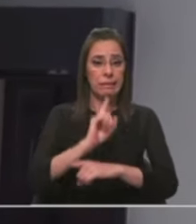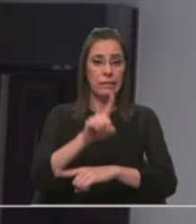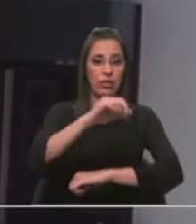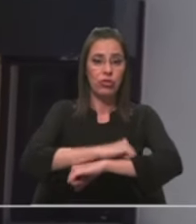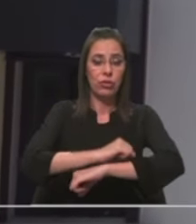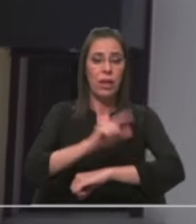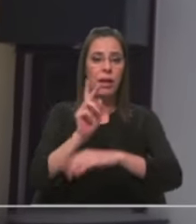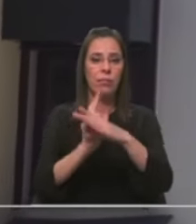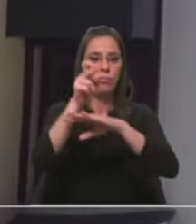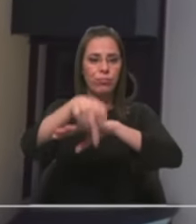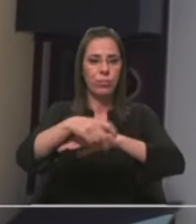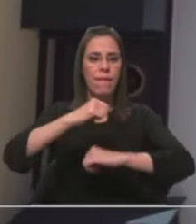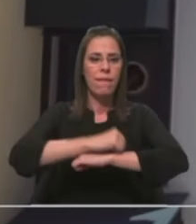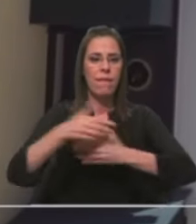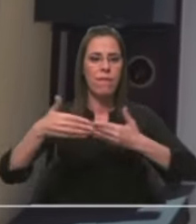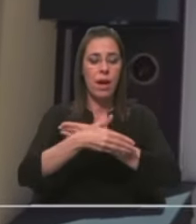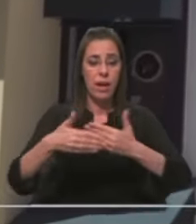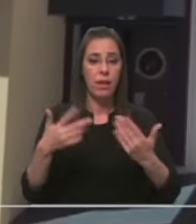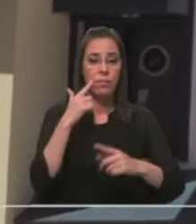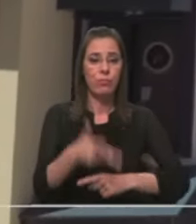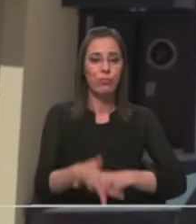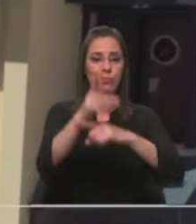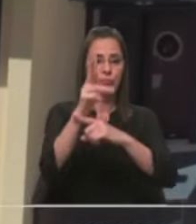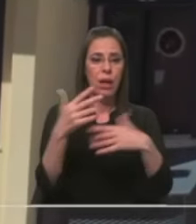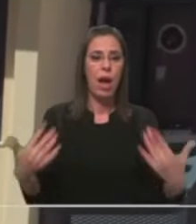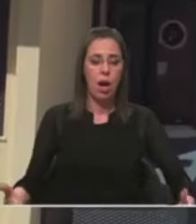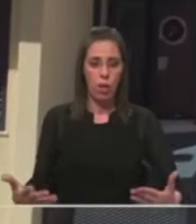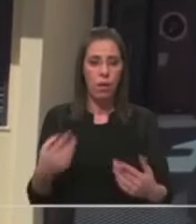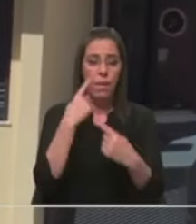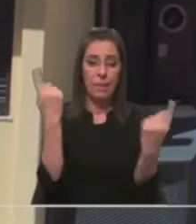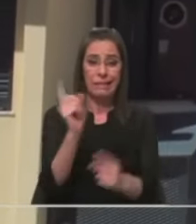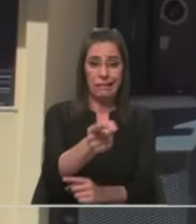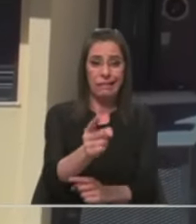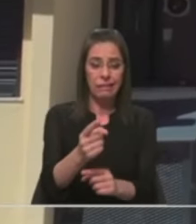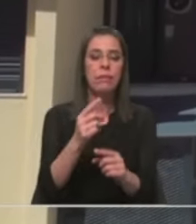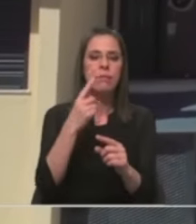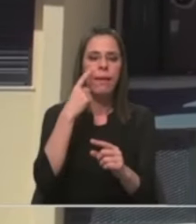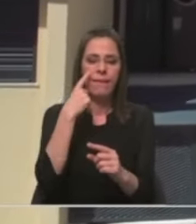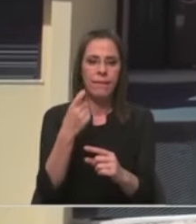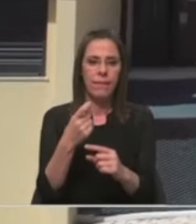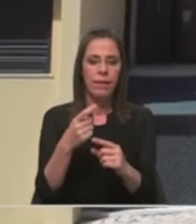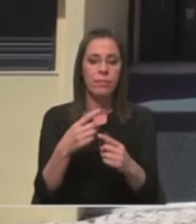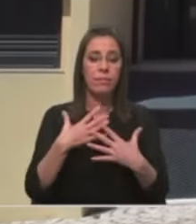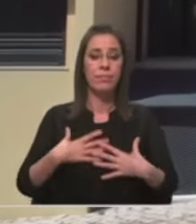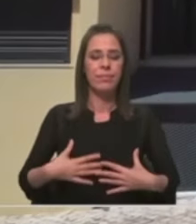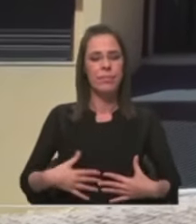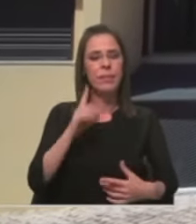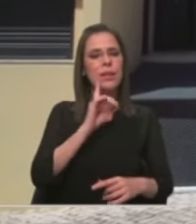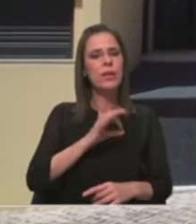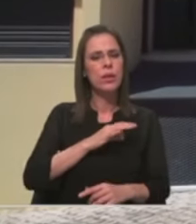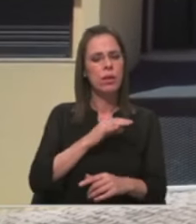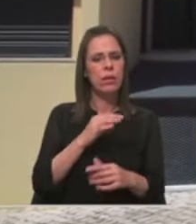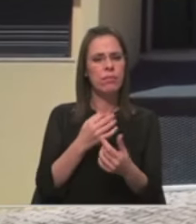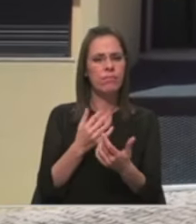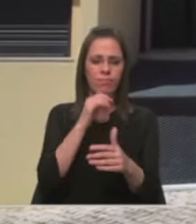janela, por esta varanda, que o Tiago Portugal, o nosso repórter de imagem, está a mostrar, e verificaram que o cadáver da idosa